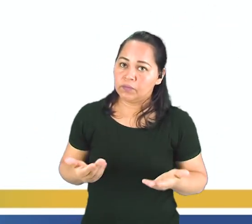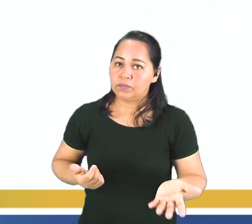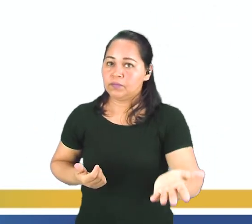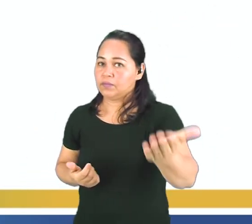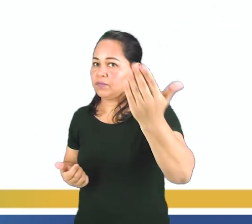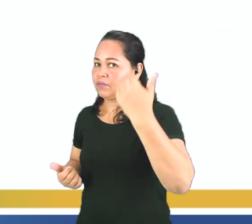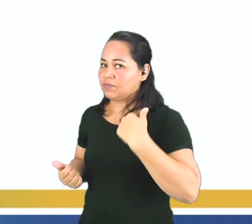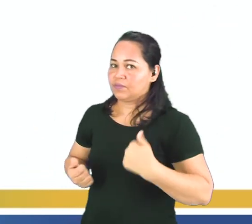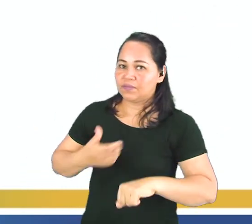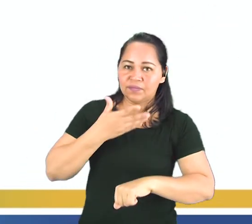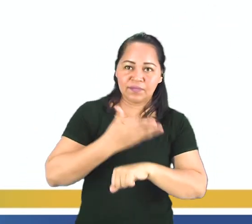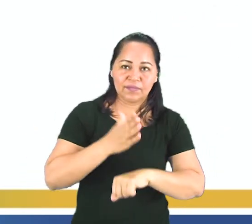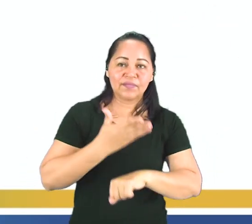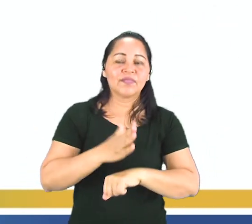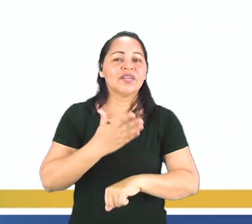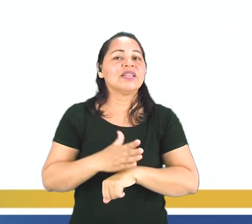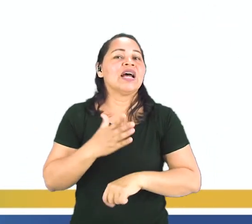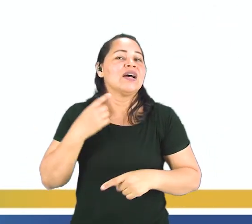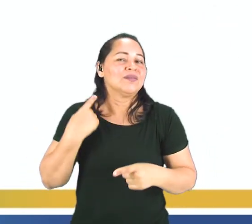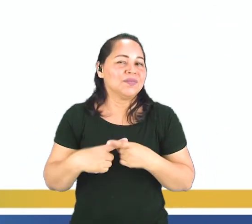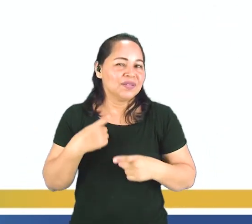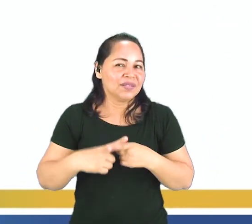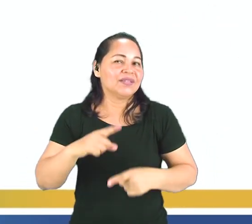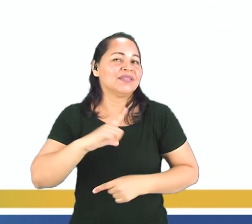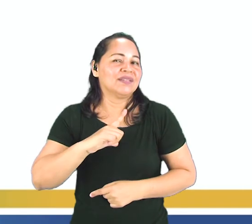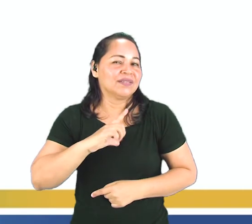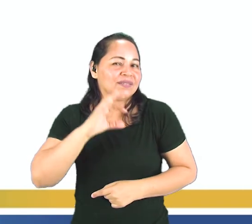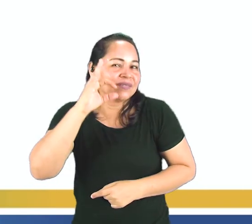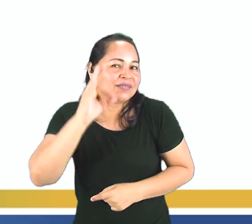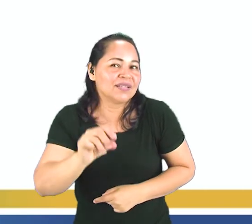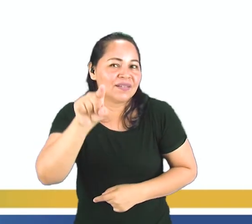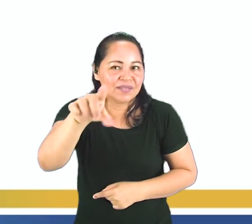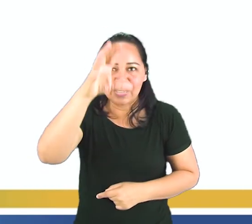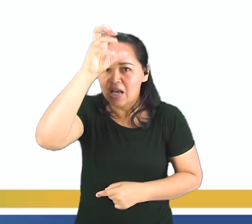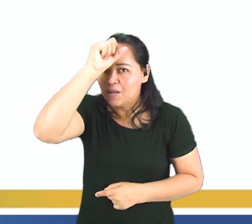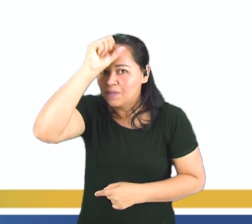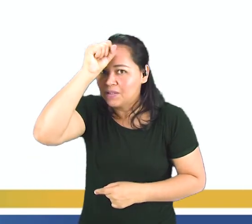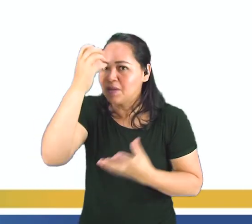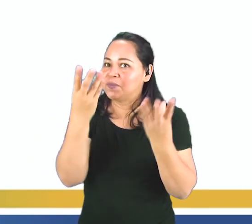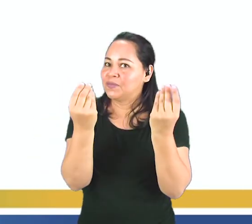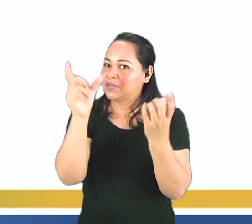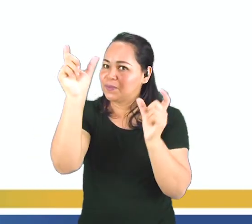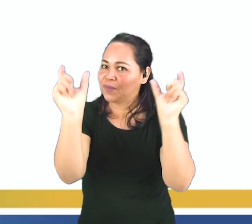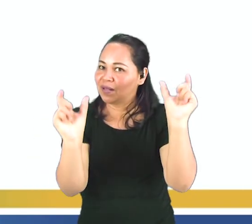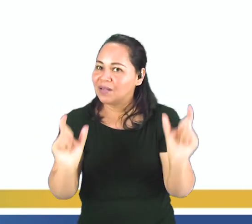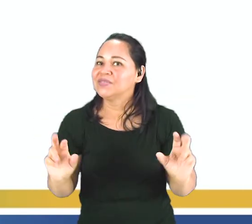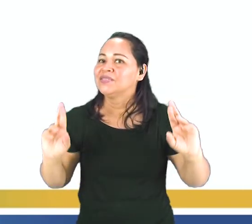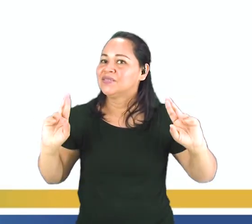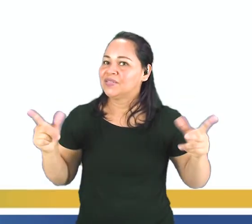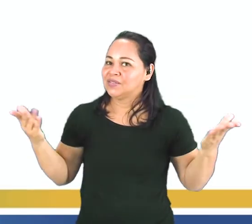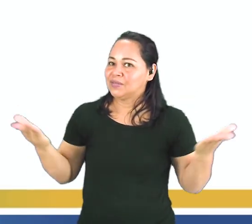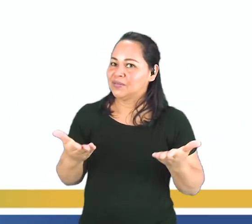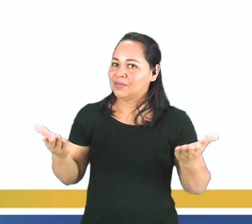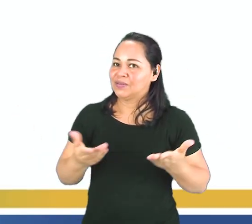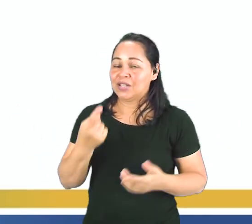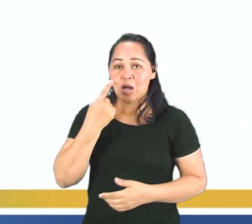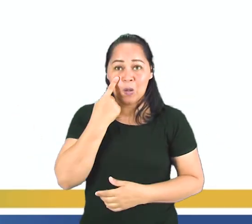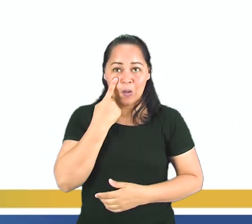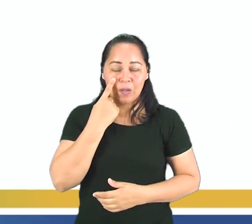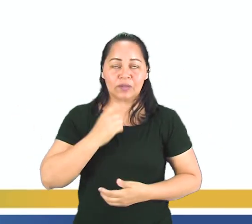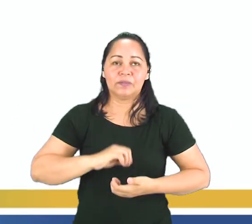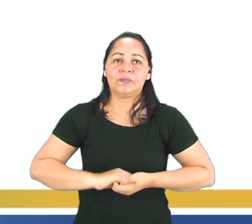a exercitar, porque eu tenho certeza que você aprendeu muito nomes diferentes hoje. Certo? Vamos. Mira.